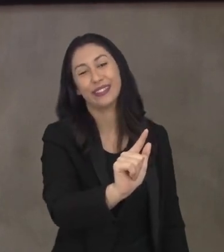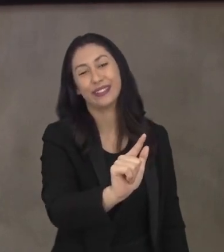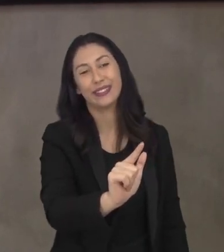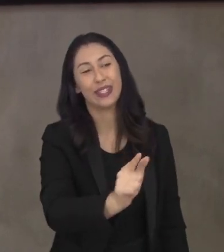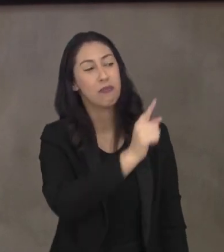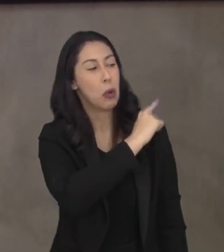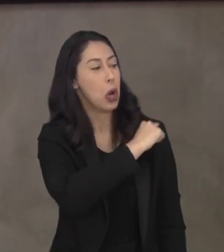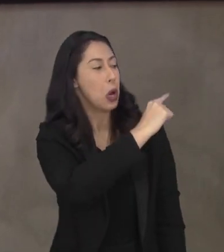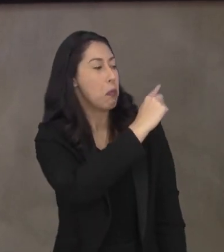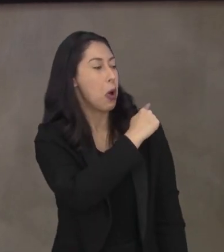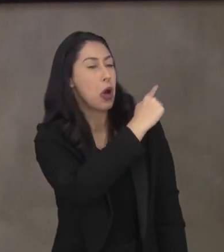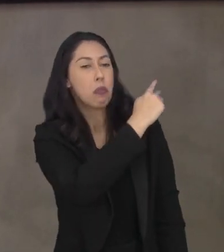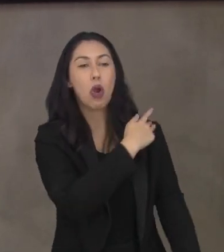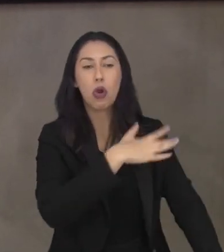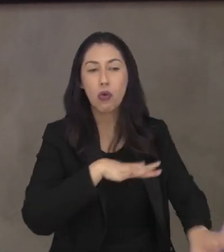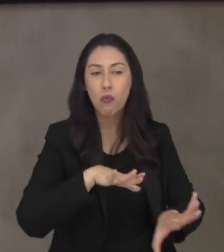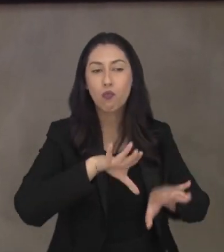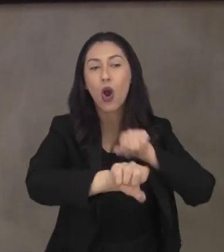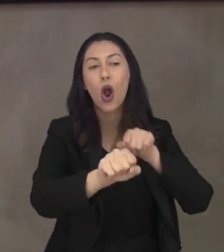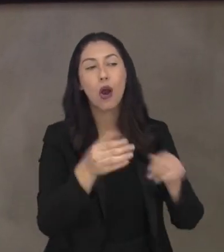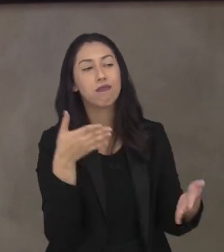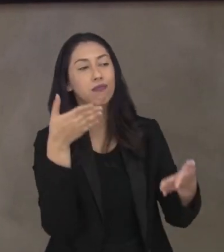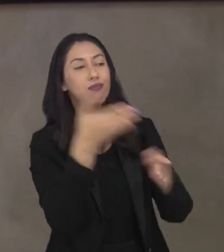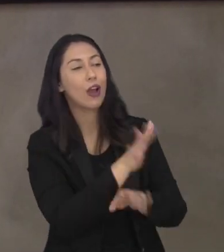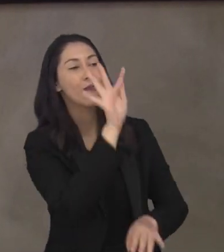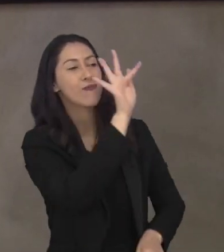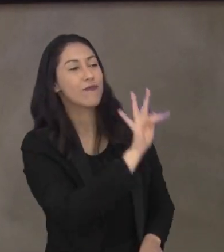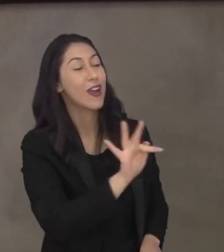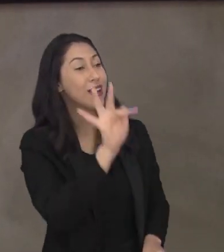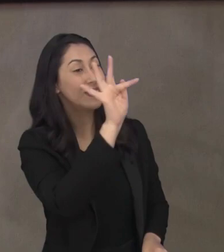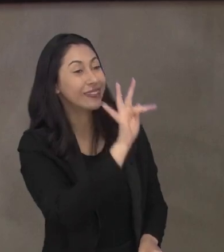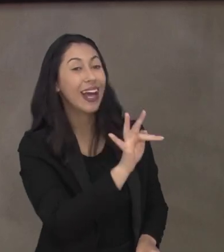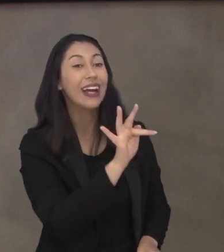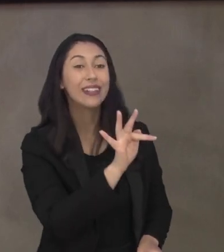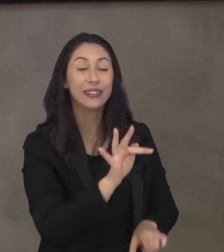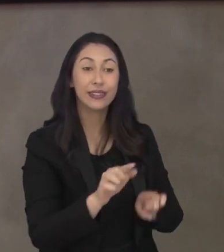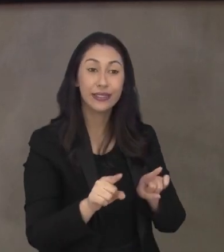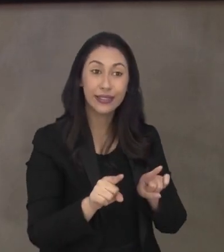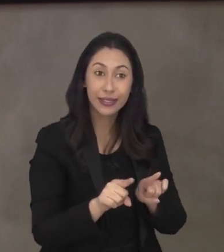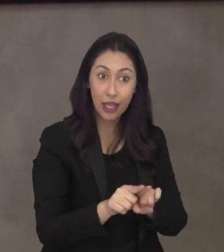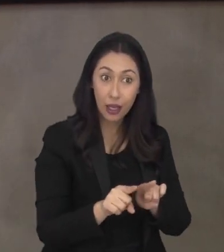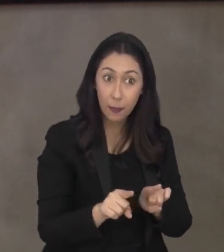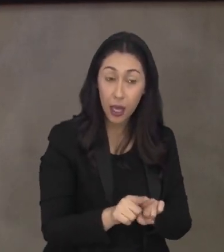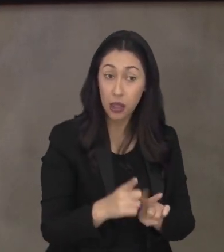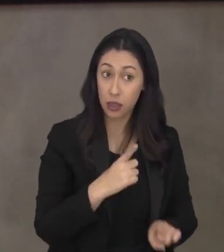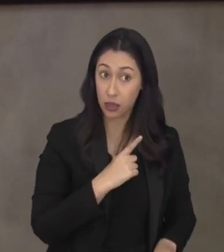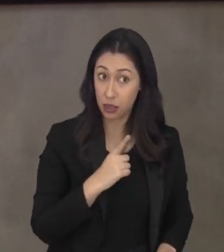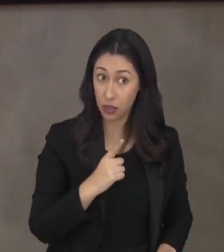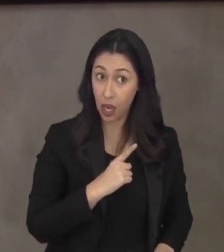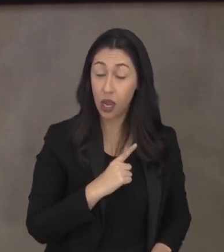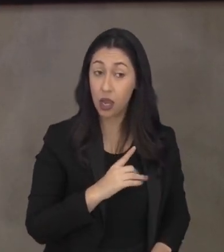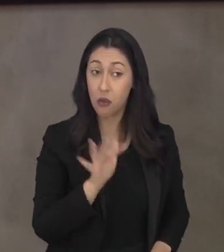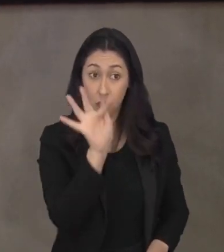ele faça um ensino médio, que ele vá para a universidade, que ele consiga hoje. Nós temos a universidade pública.